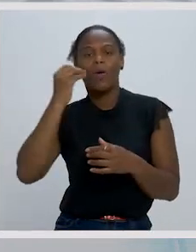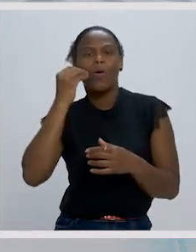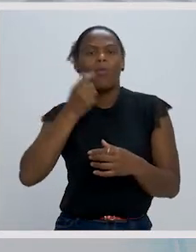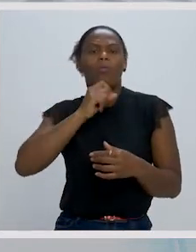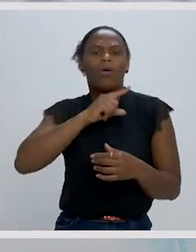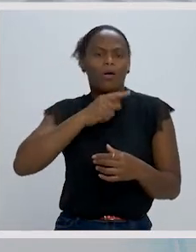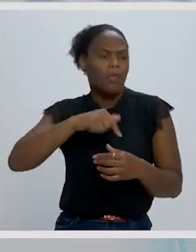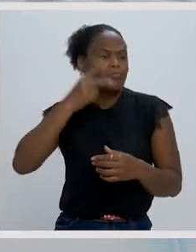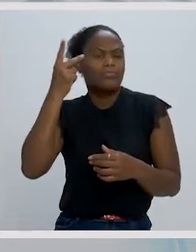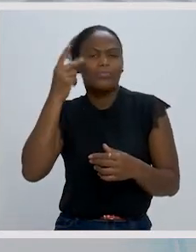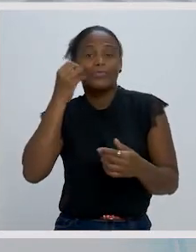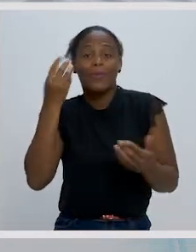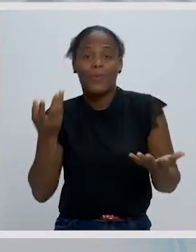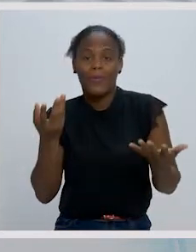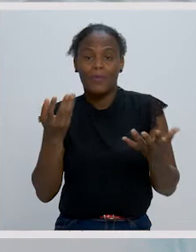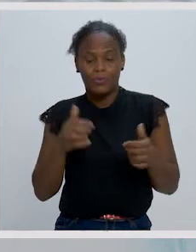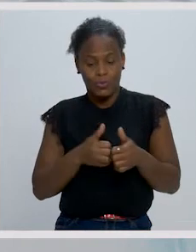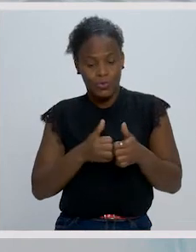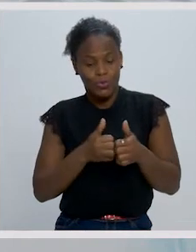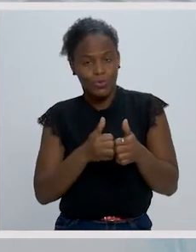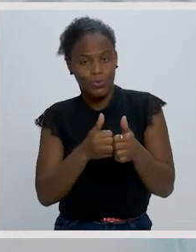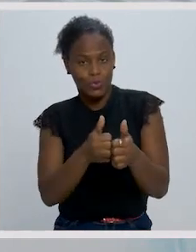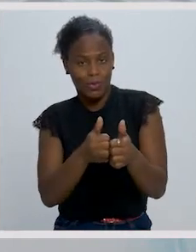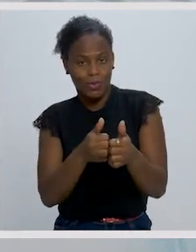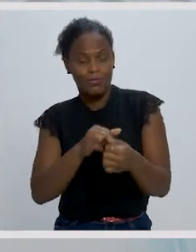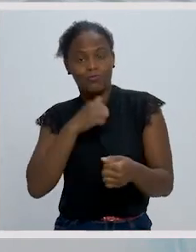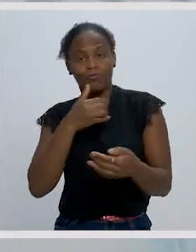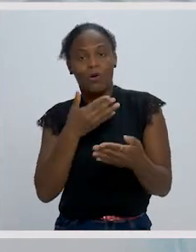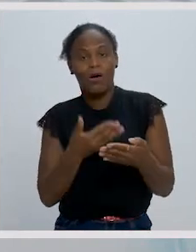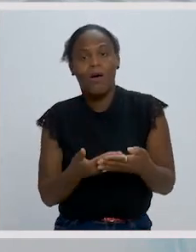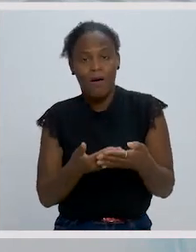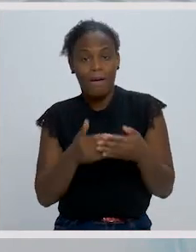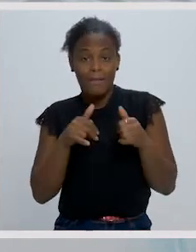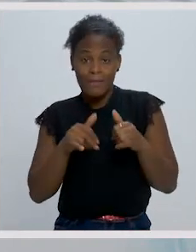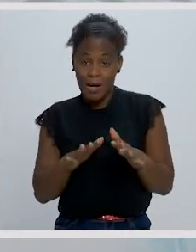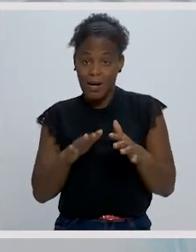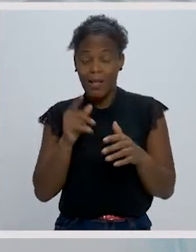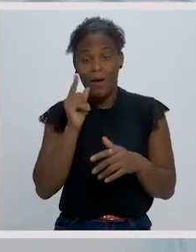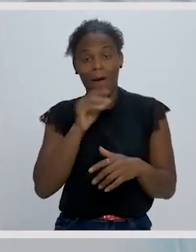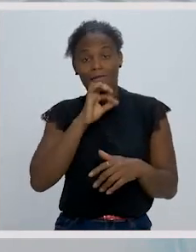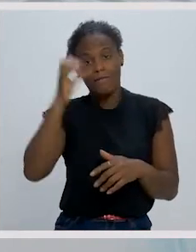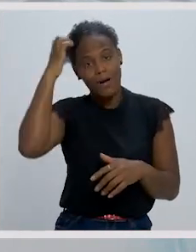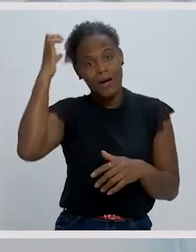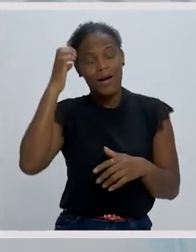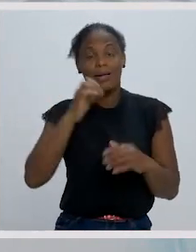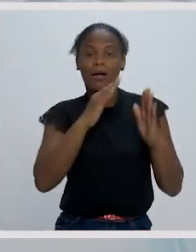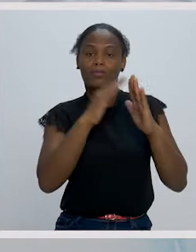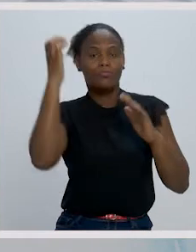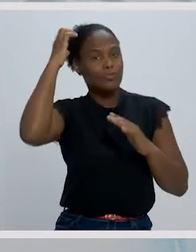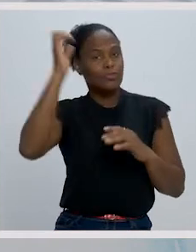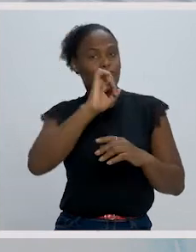poderiam ter sobrevivido? Juntos tiveram de morrer. Mas o príncipe morreu no seu palácio,